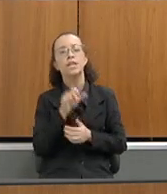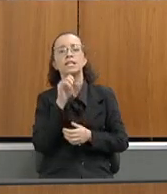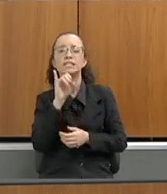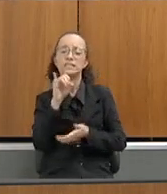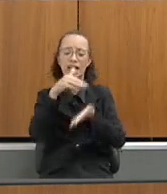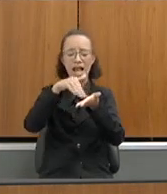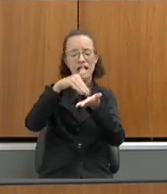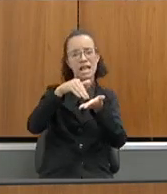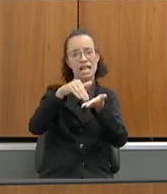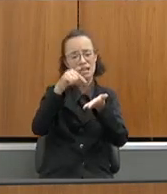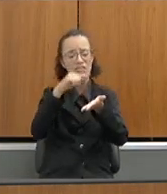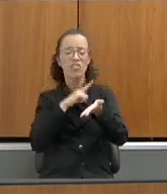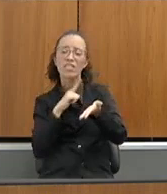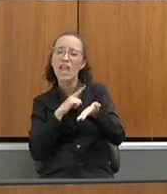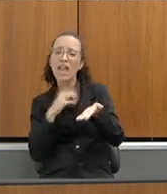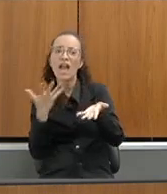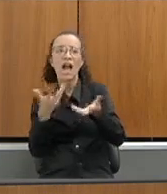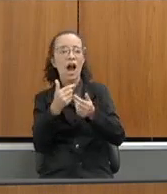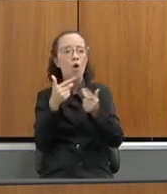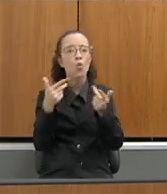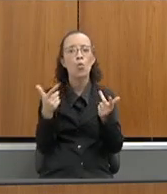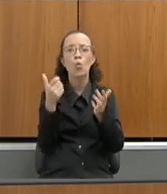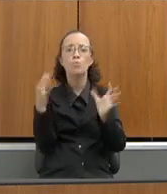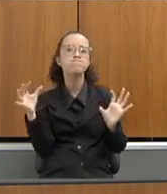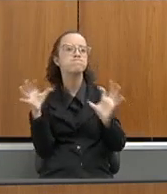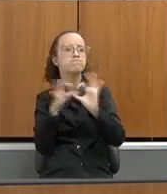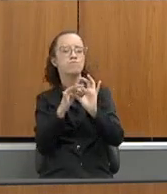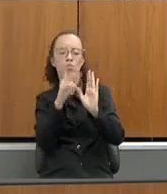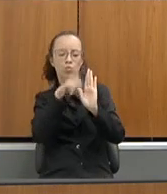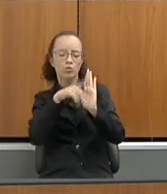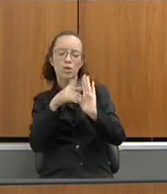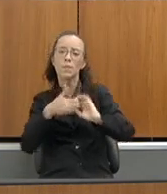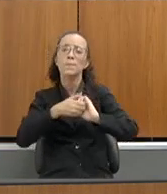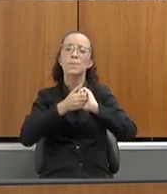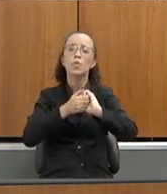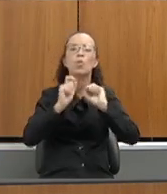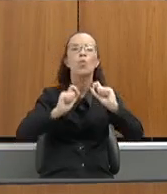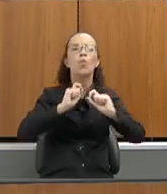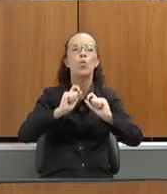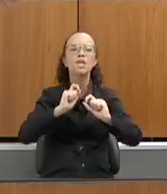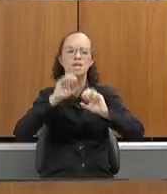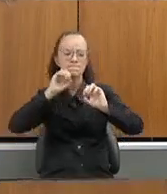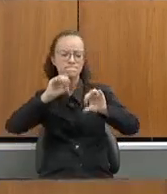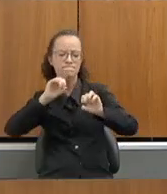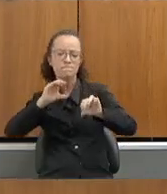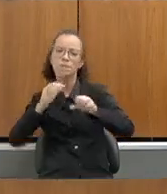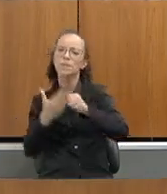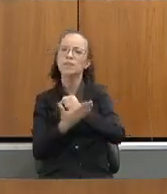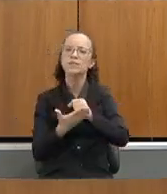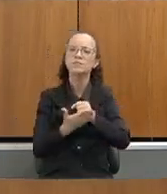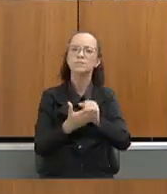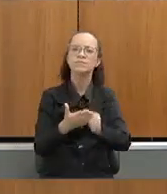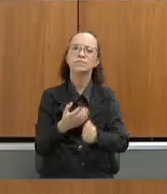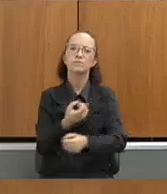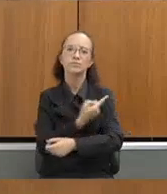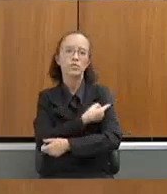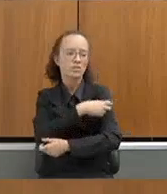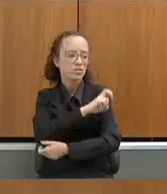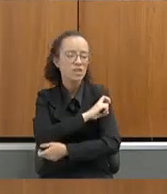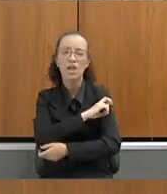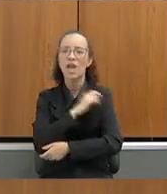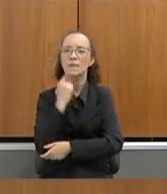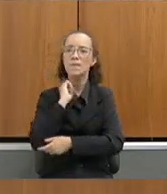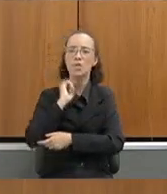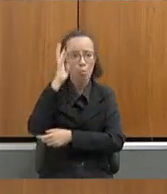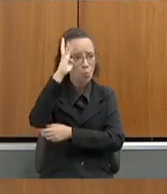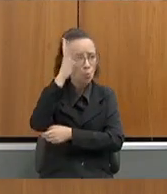secretaria tem algum impacto da adesão do Mãos Dadas na manutenção da educação infantil pelos municípios. Minas não resolveu o seu